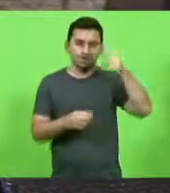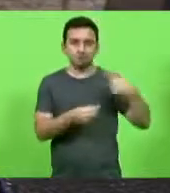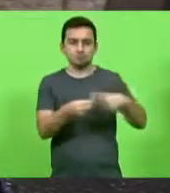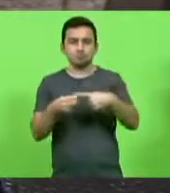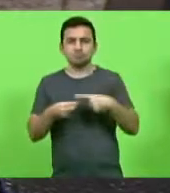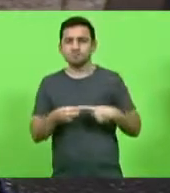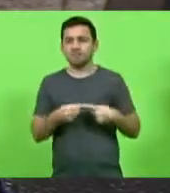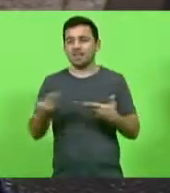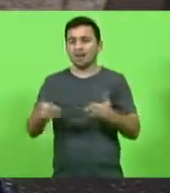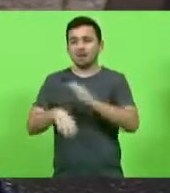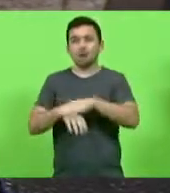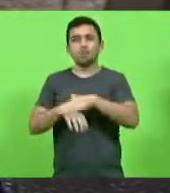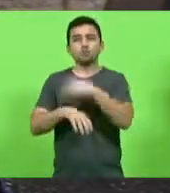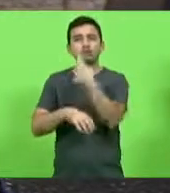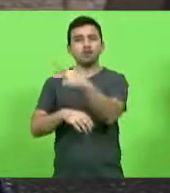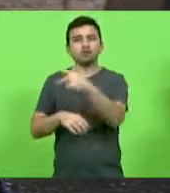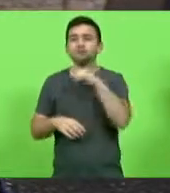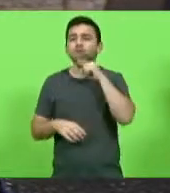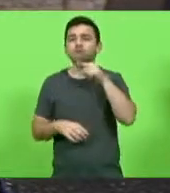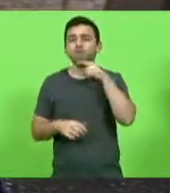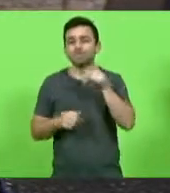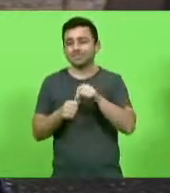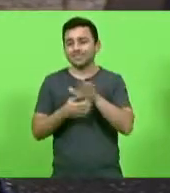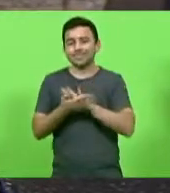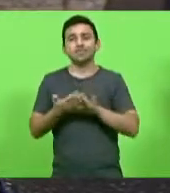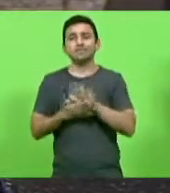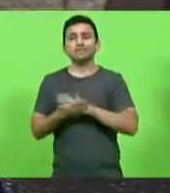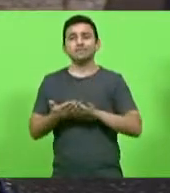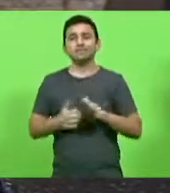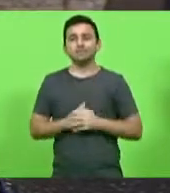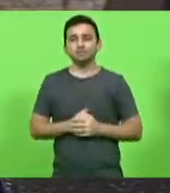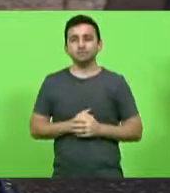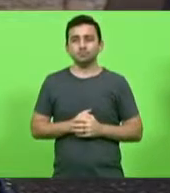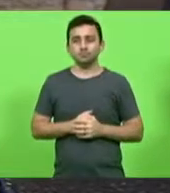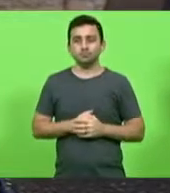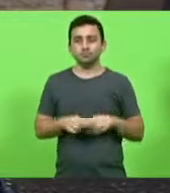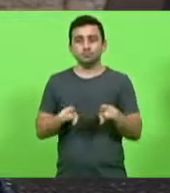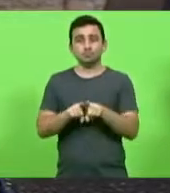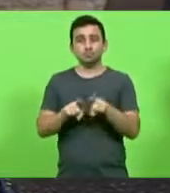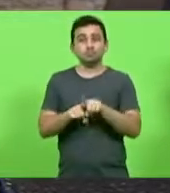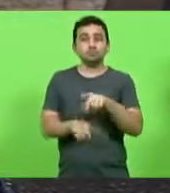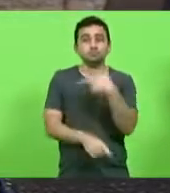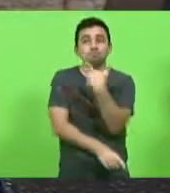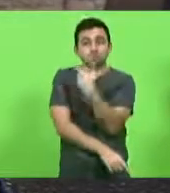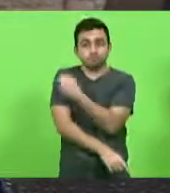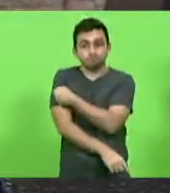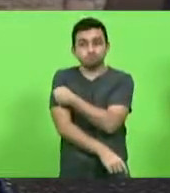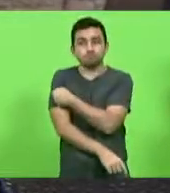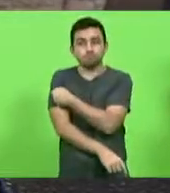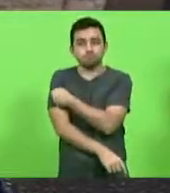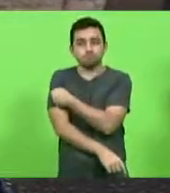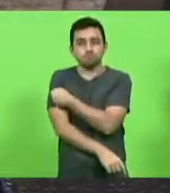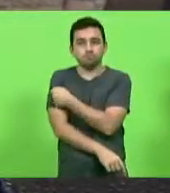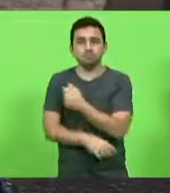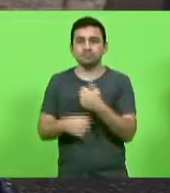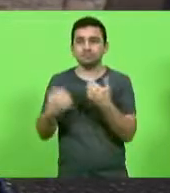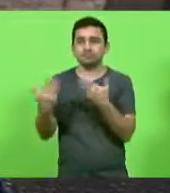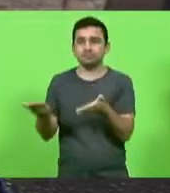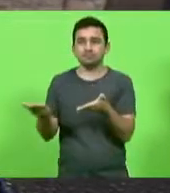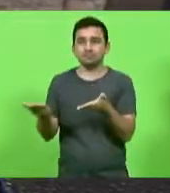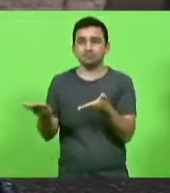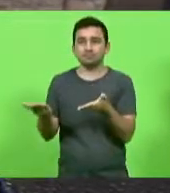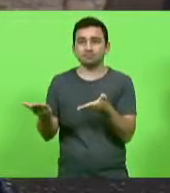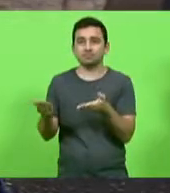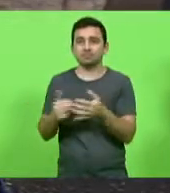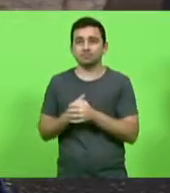pouco pôde fazer nesse sentido e deixou em cargo deles. A questão das vacinas foi... Ele fez de